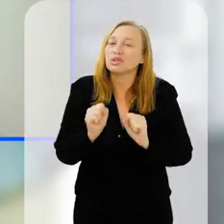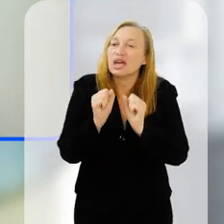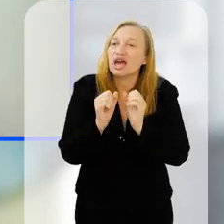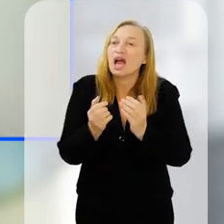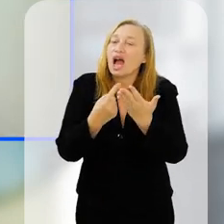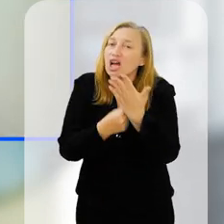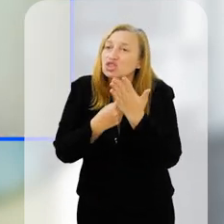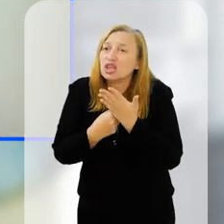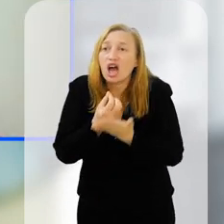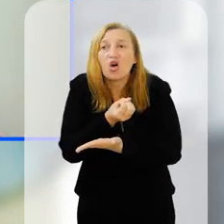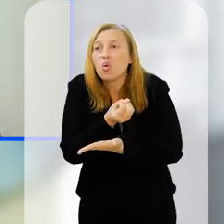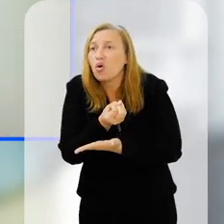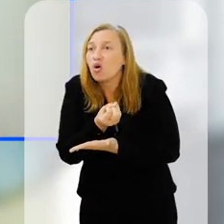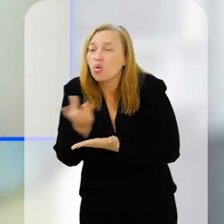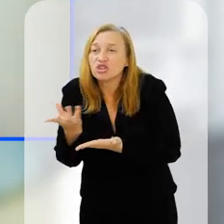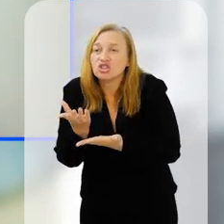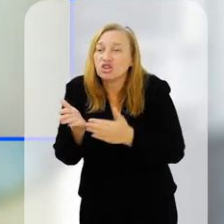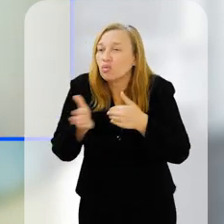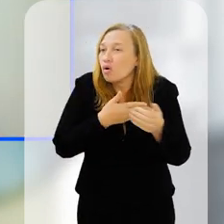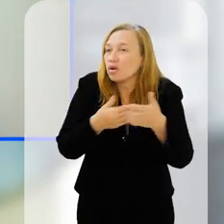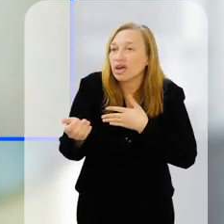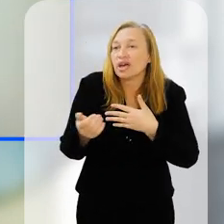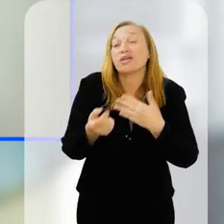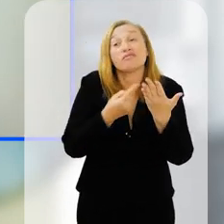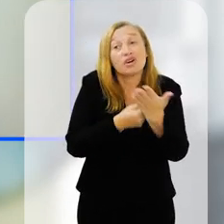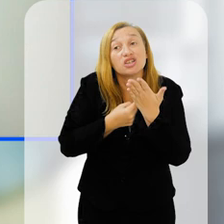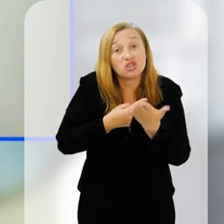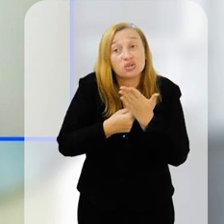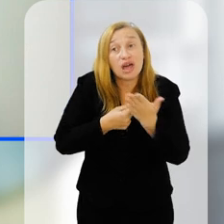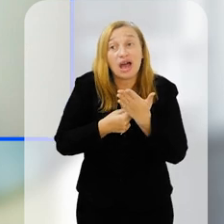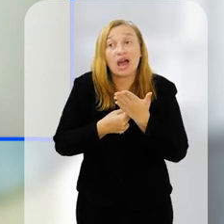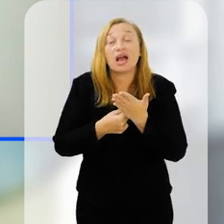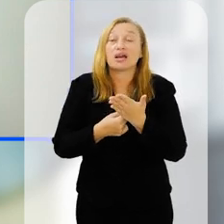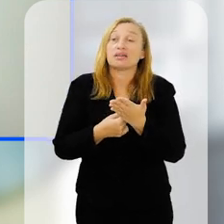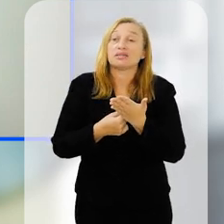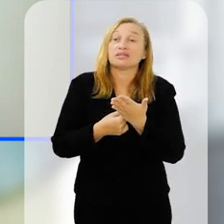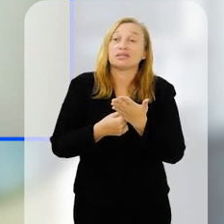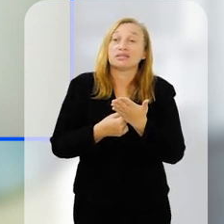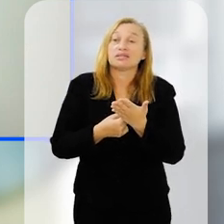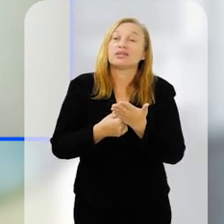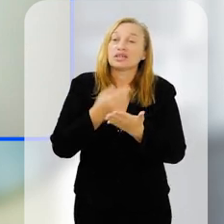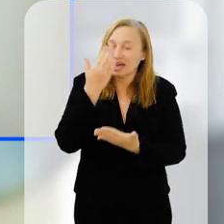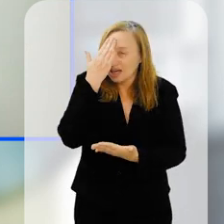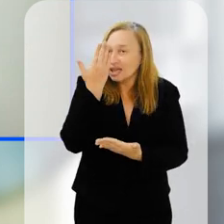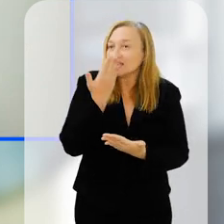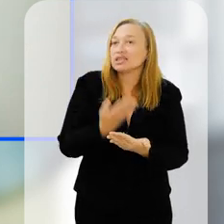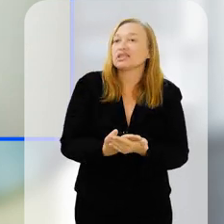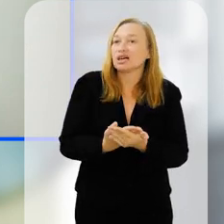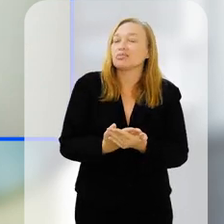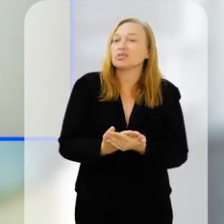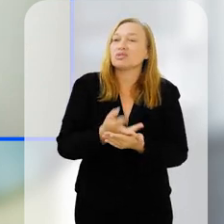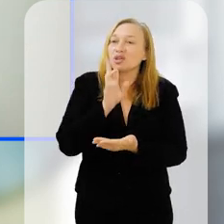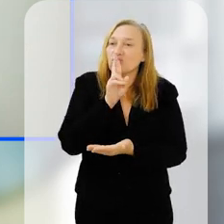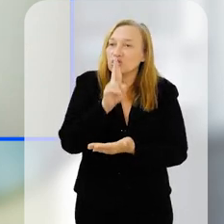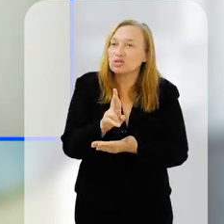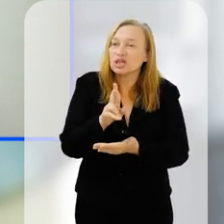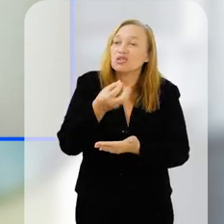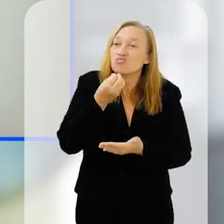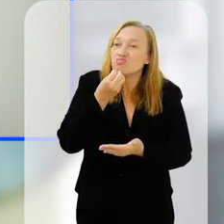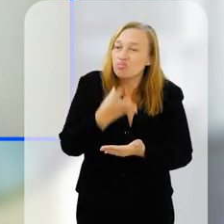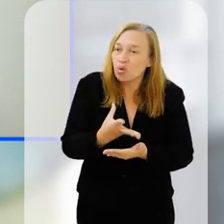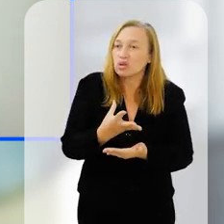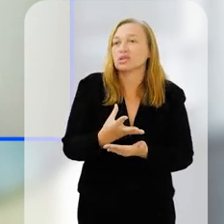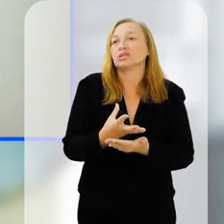você puder ajudar em qualquer quantia, você vai nos ajudar em uma direção que a gente tem muita confiança, vai produzir